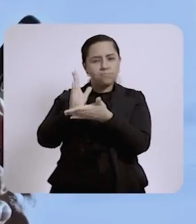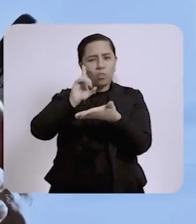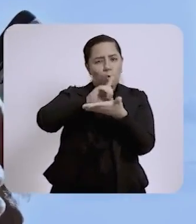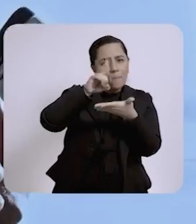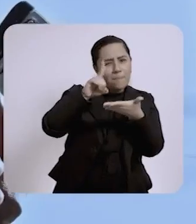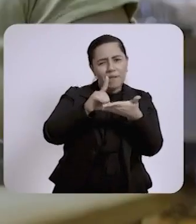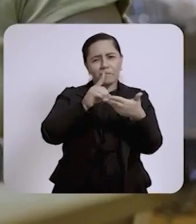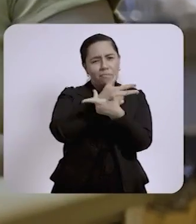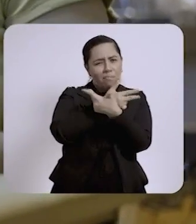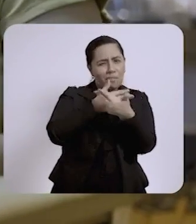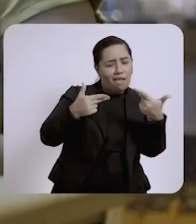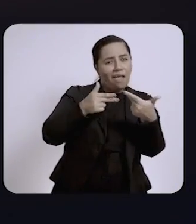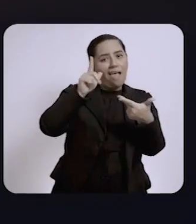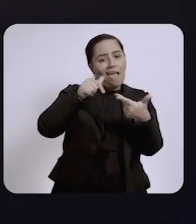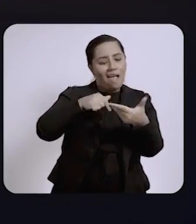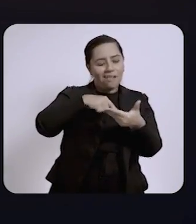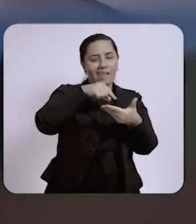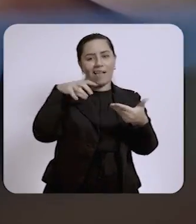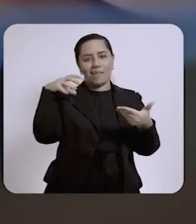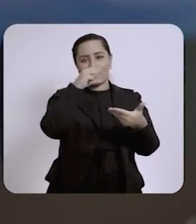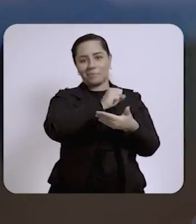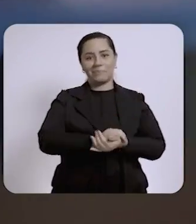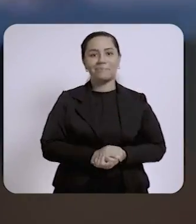O é